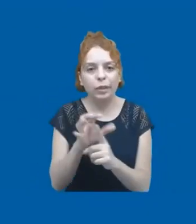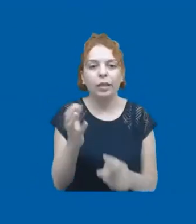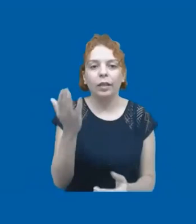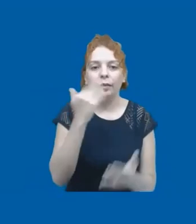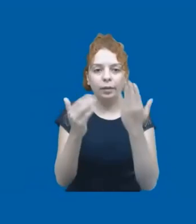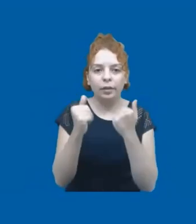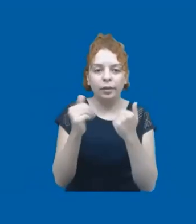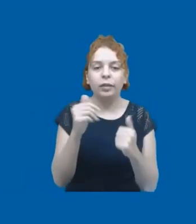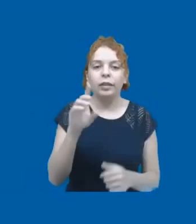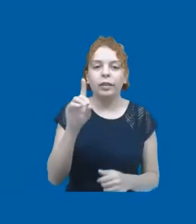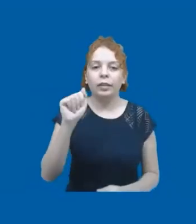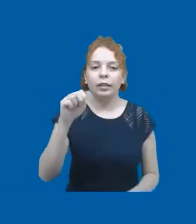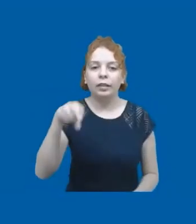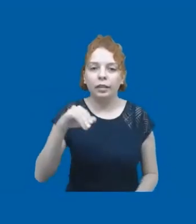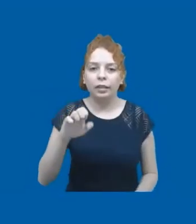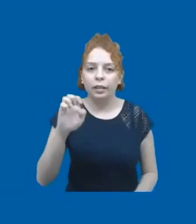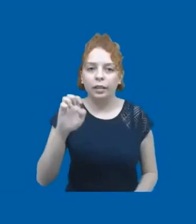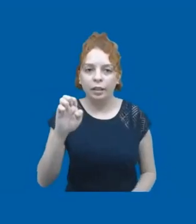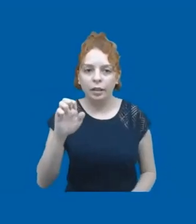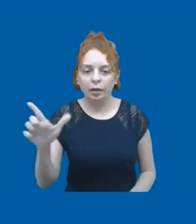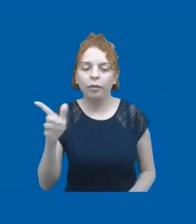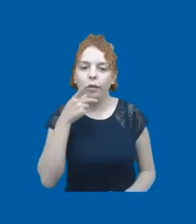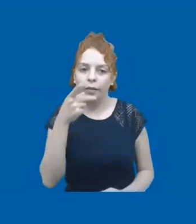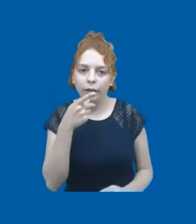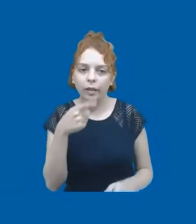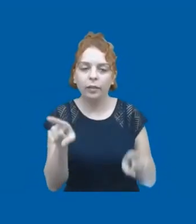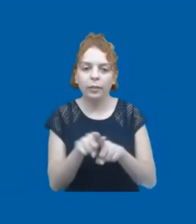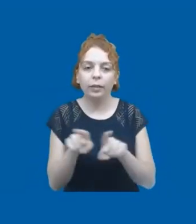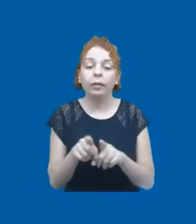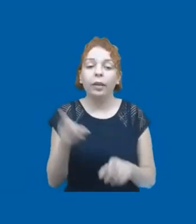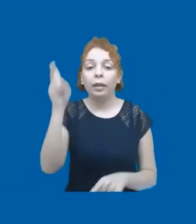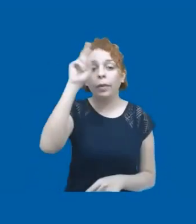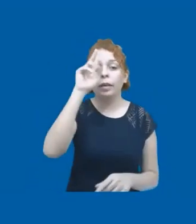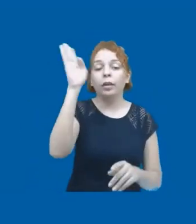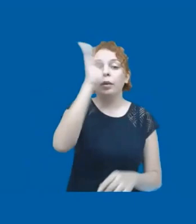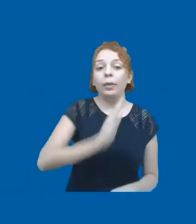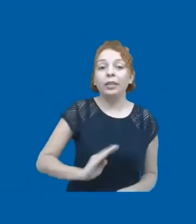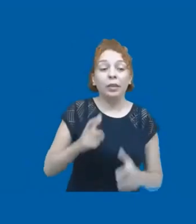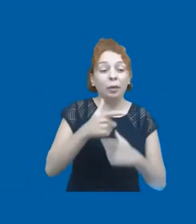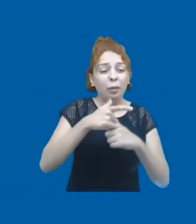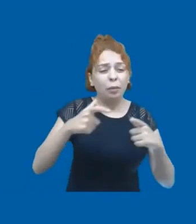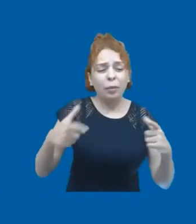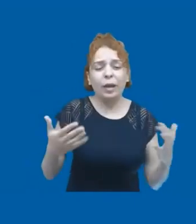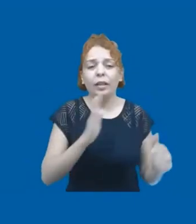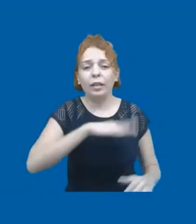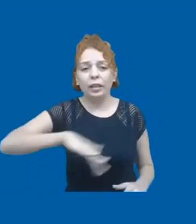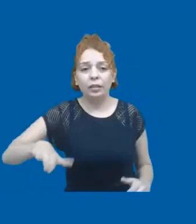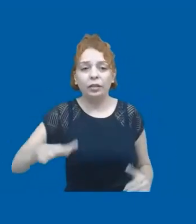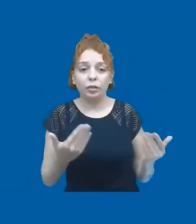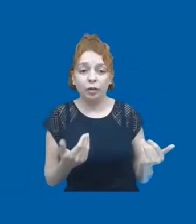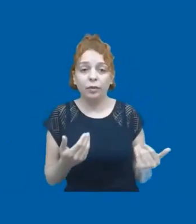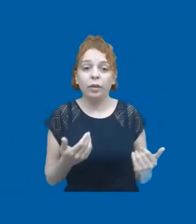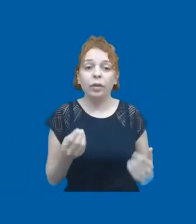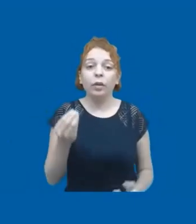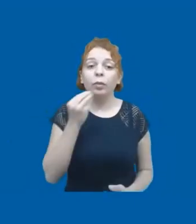Balaban certamente vai abordar isso, mas vamos lembrar que aqui no Brasil muitas crianças e jovens tinham na escola essa